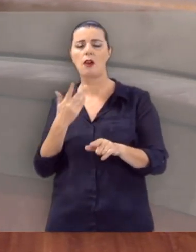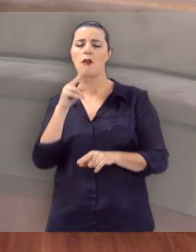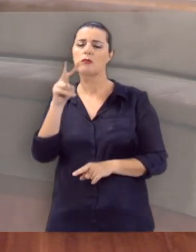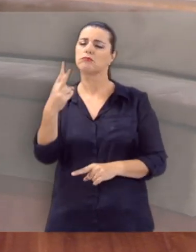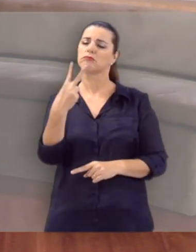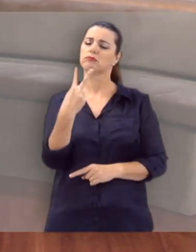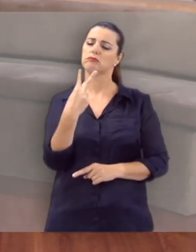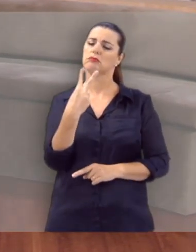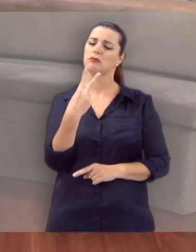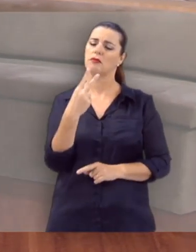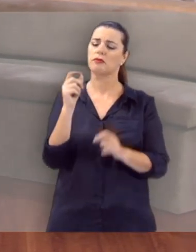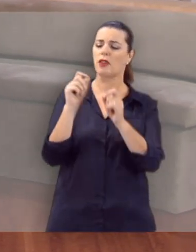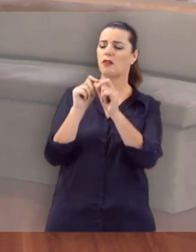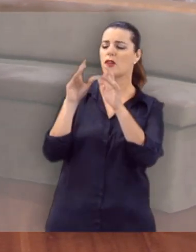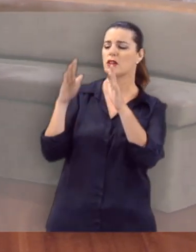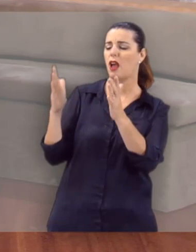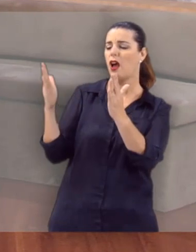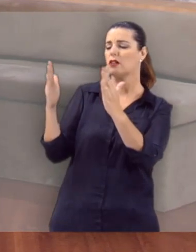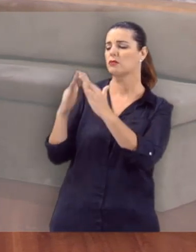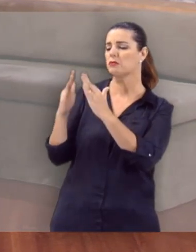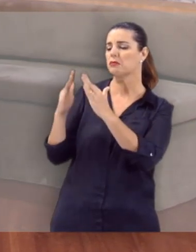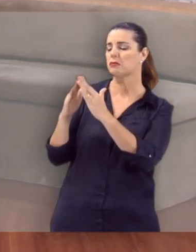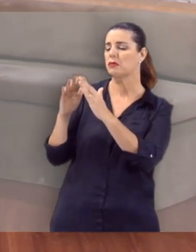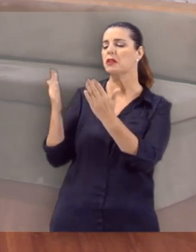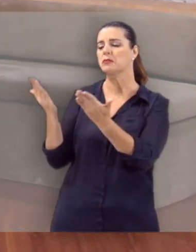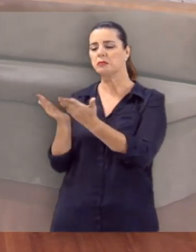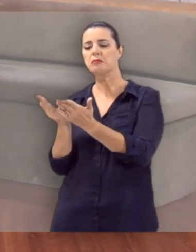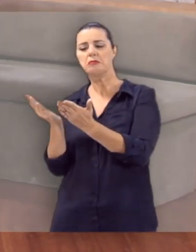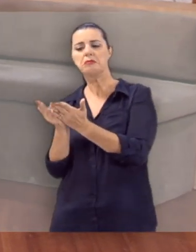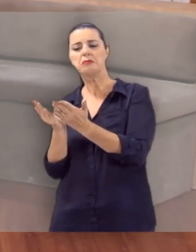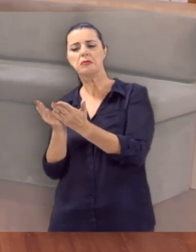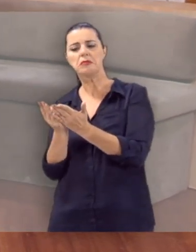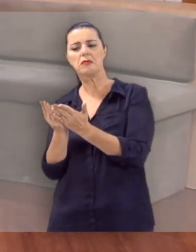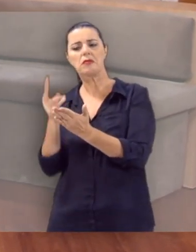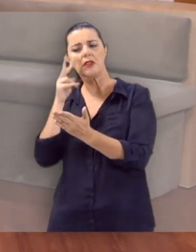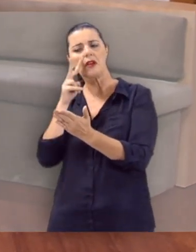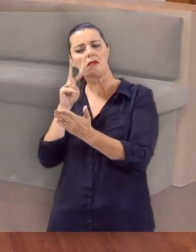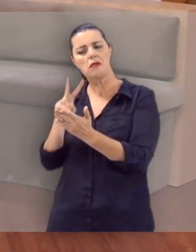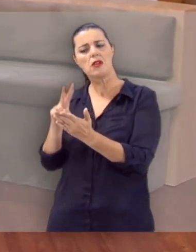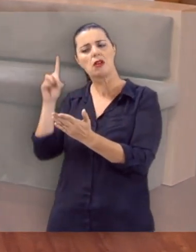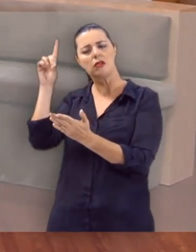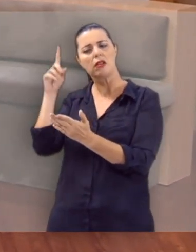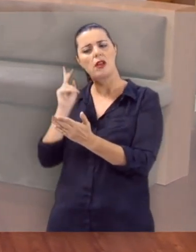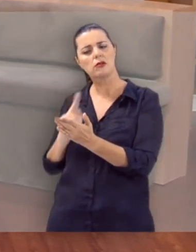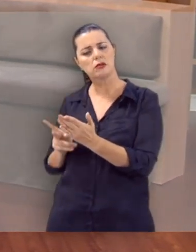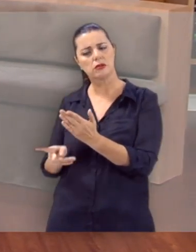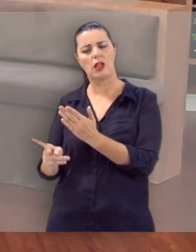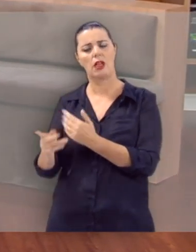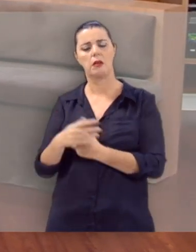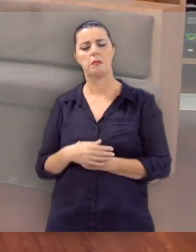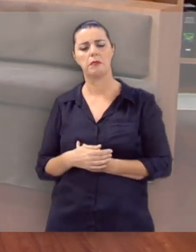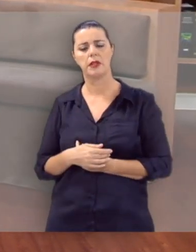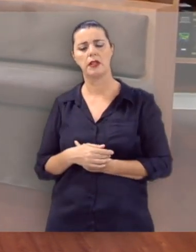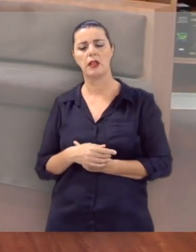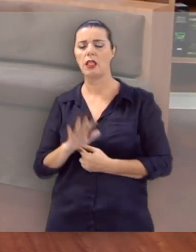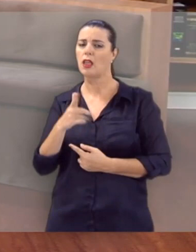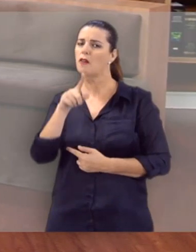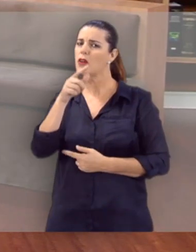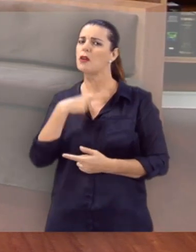você que está aí me assistindo foi criado num lar cristão, você ouviu acerca de Deus a vida toda.